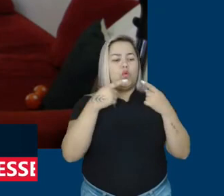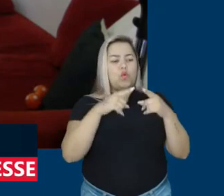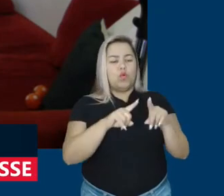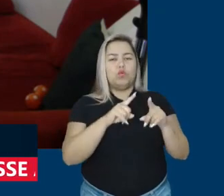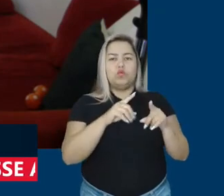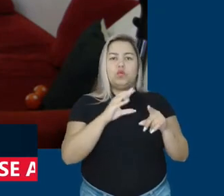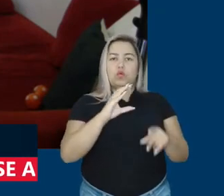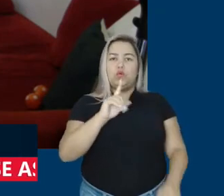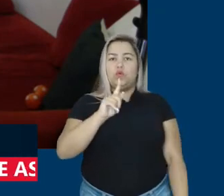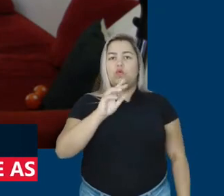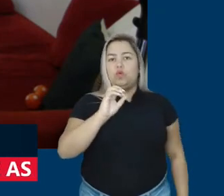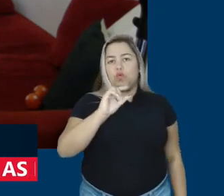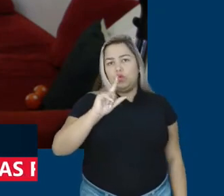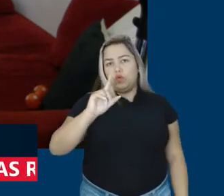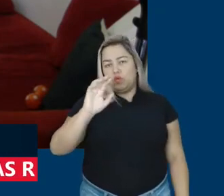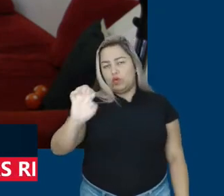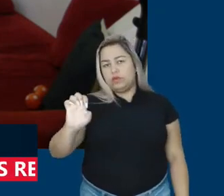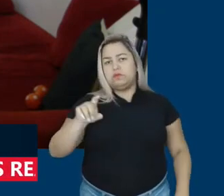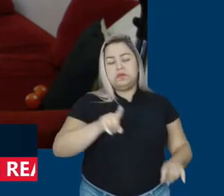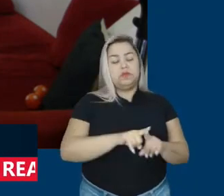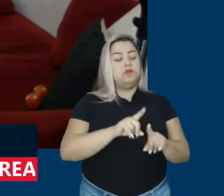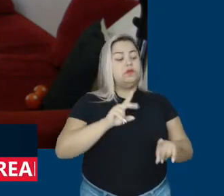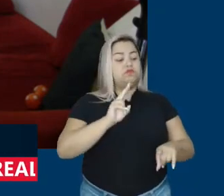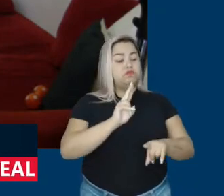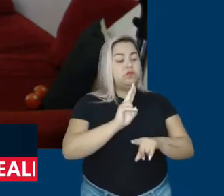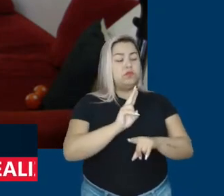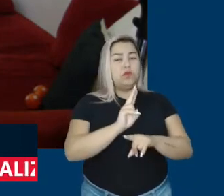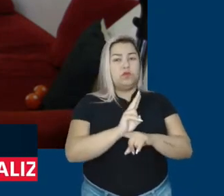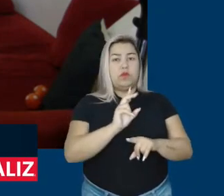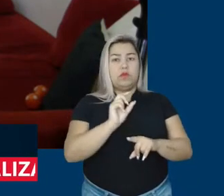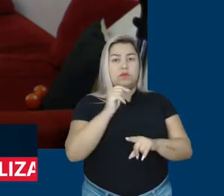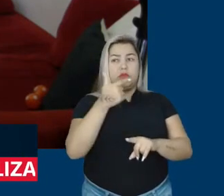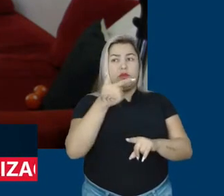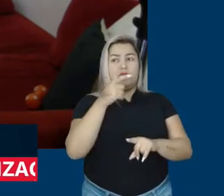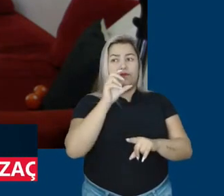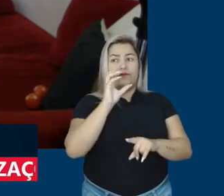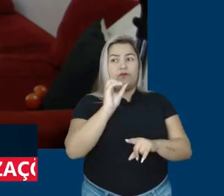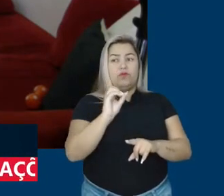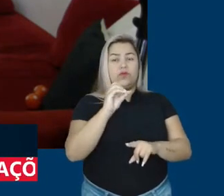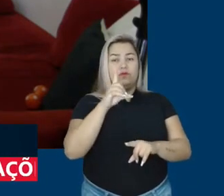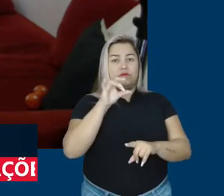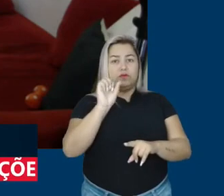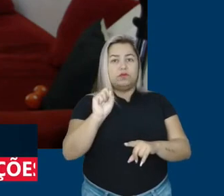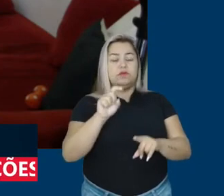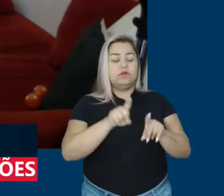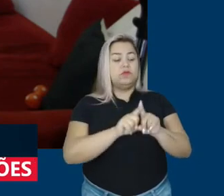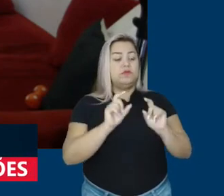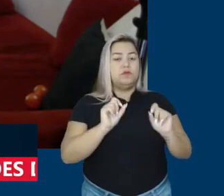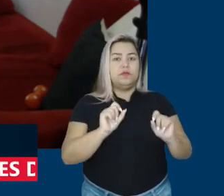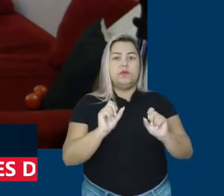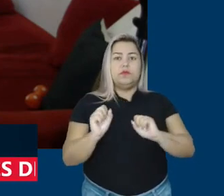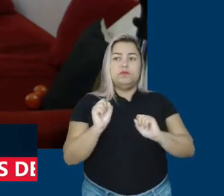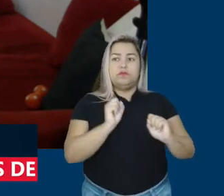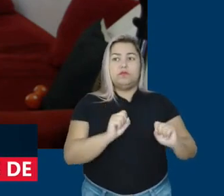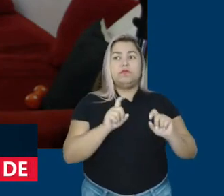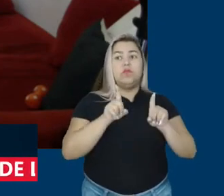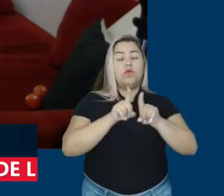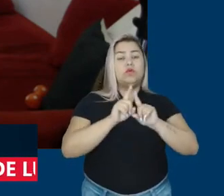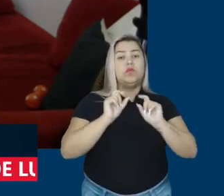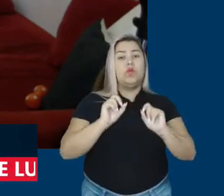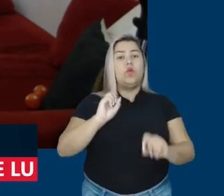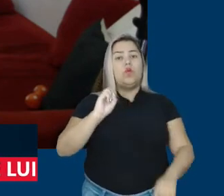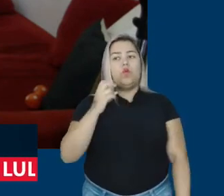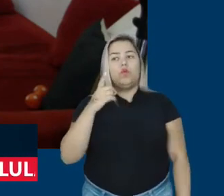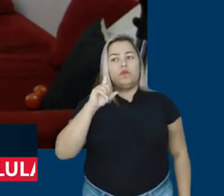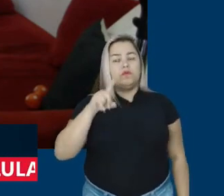Brasil, que deve apresentar aí a sua defesa em até 20 dias. A decisão do processo tem poder sancionatório, ou seja,